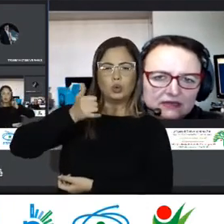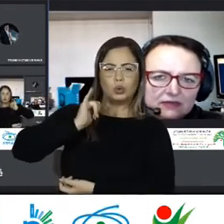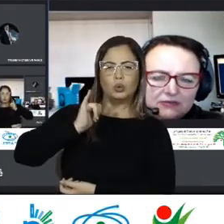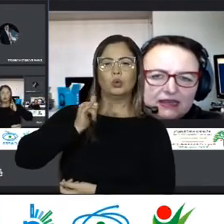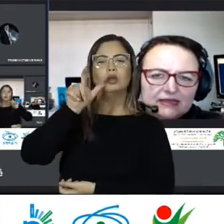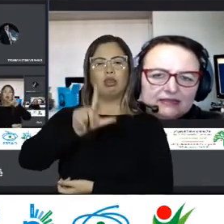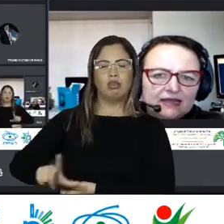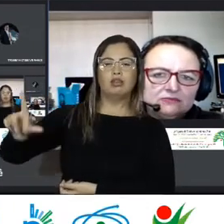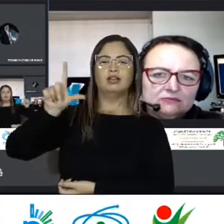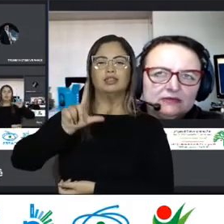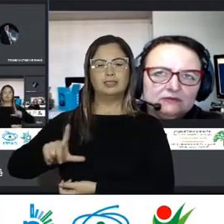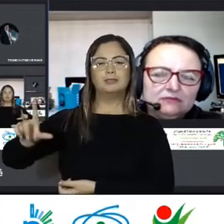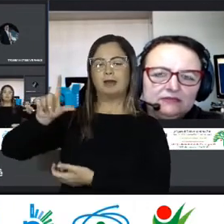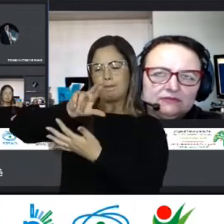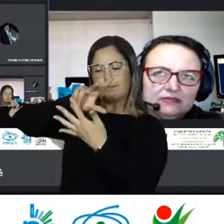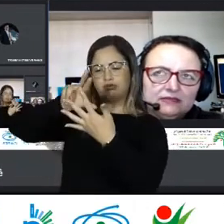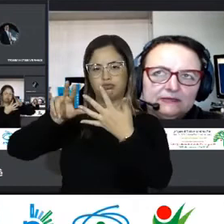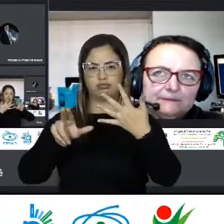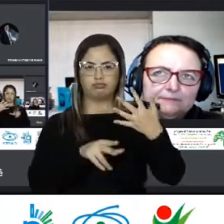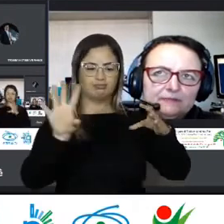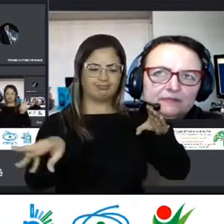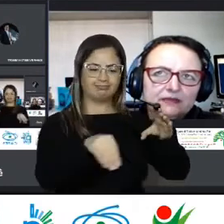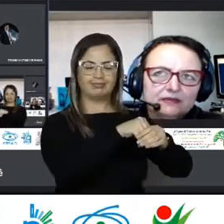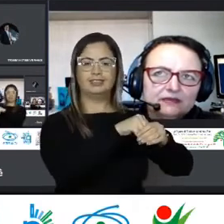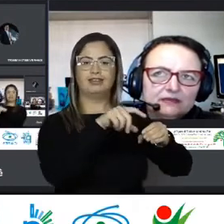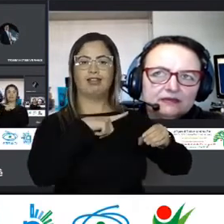literatura Porque ela traz Um nível De